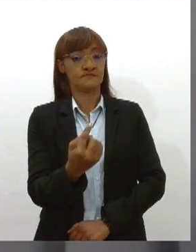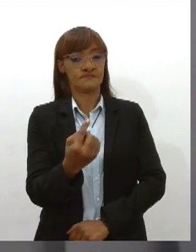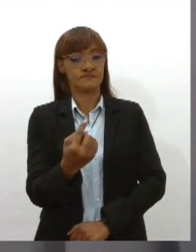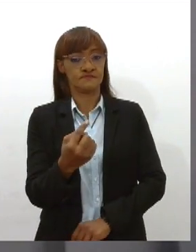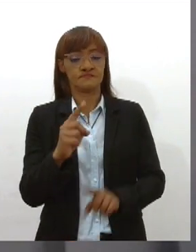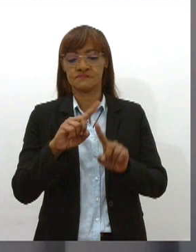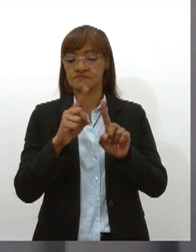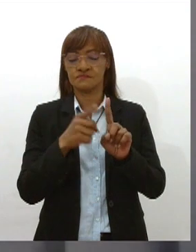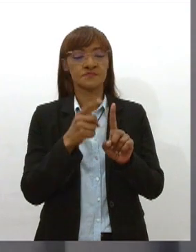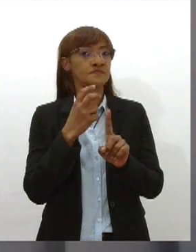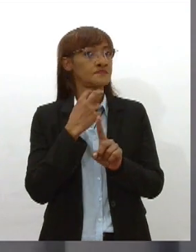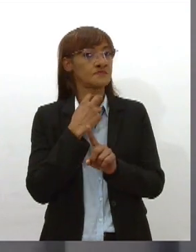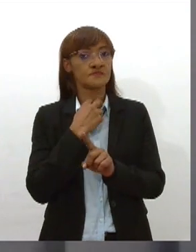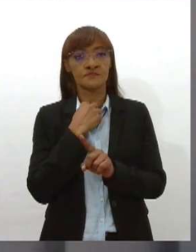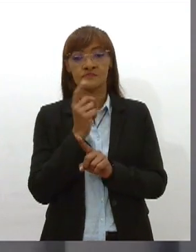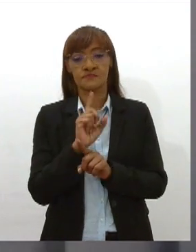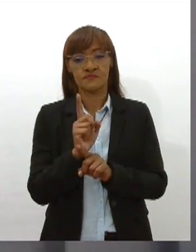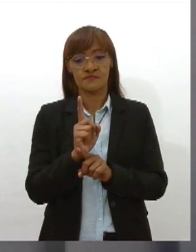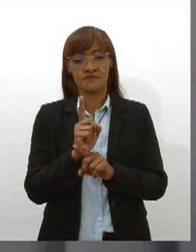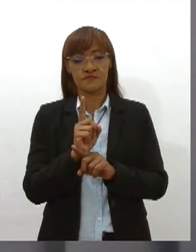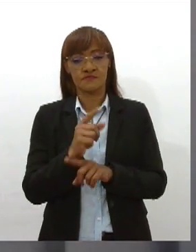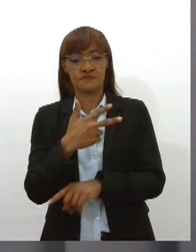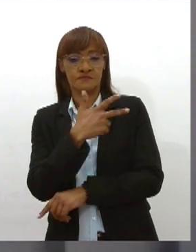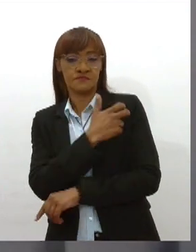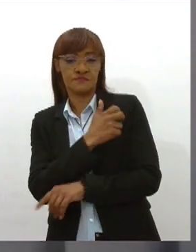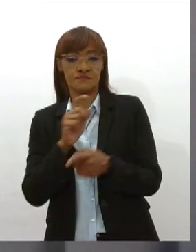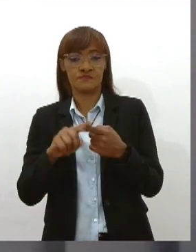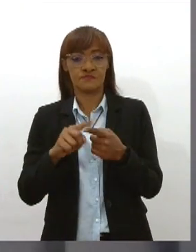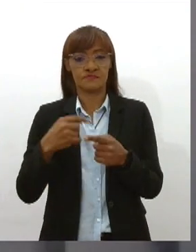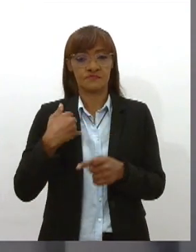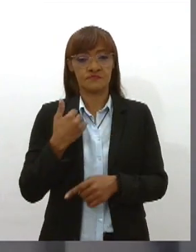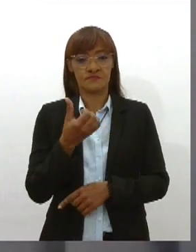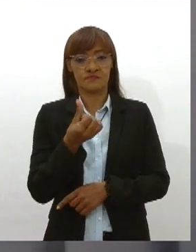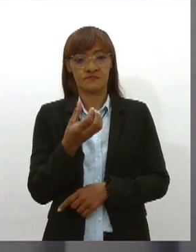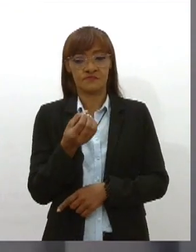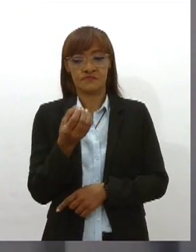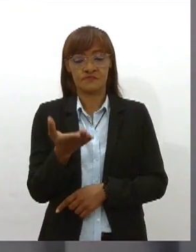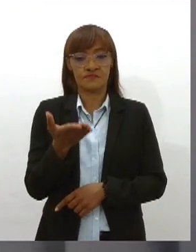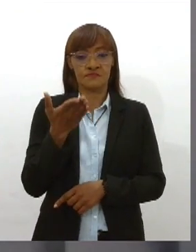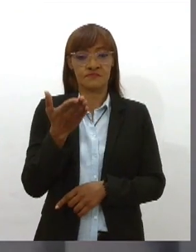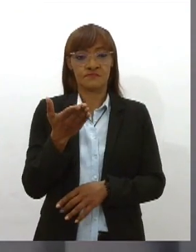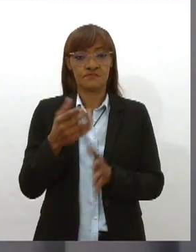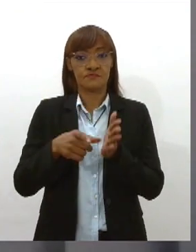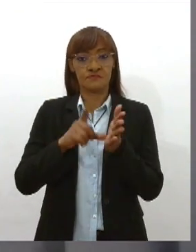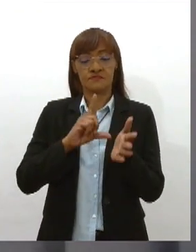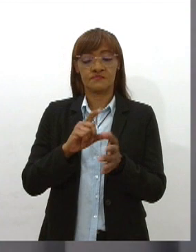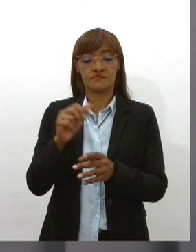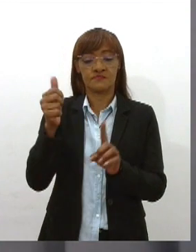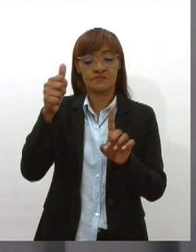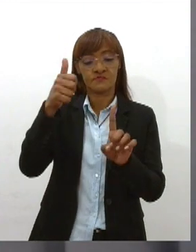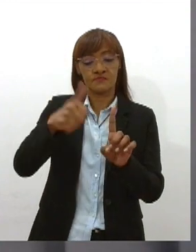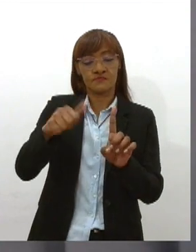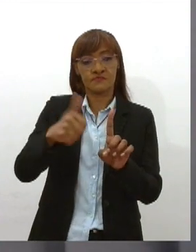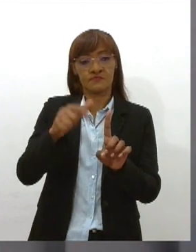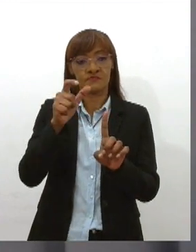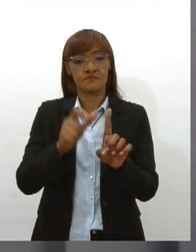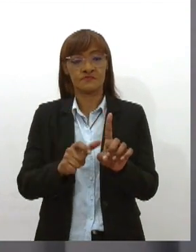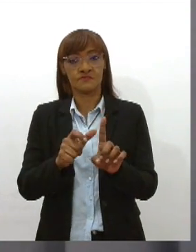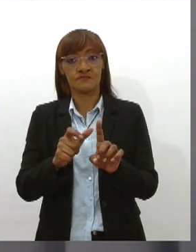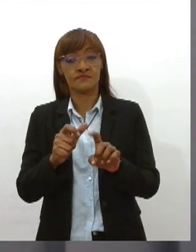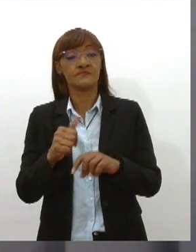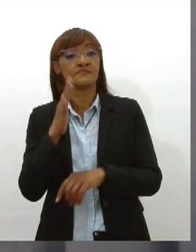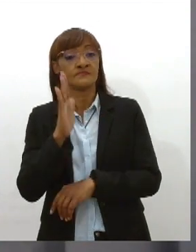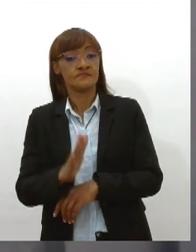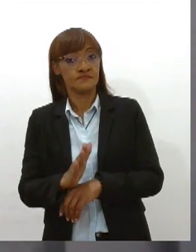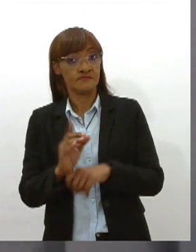podem tomar a vacina e indivíduos com mais de 60 anos devem ser avaliados pelo profissional de saúde. E